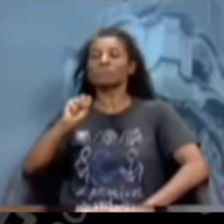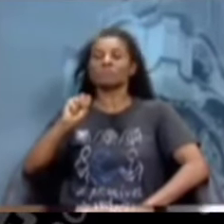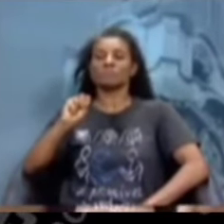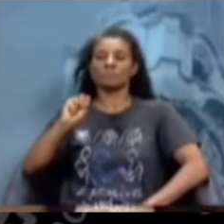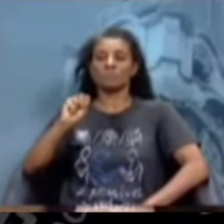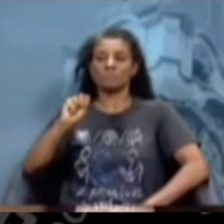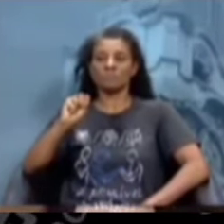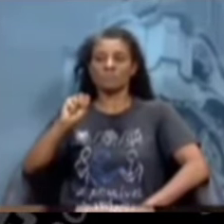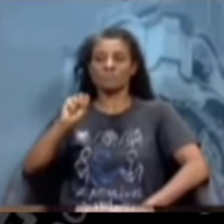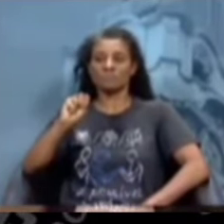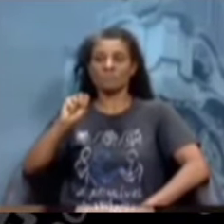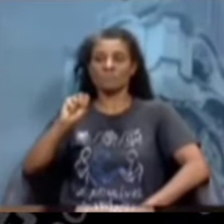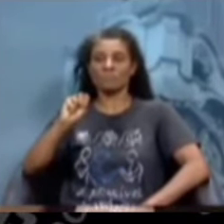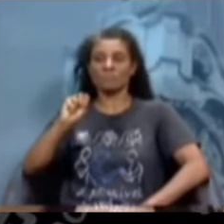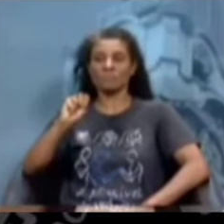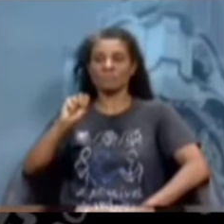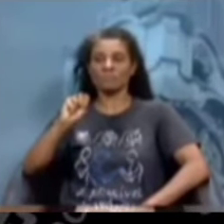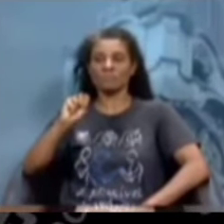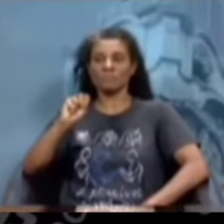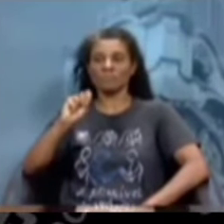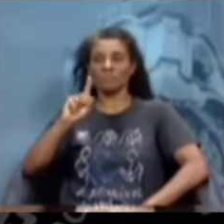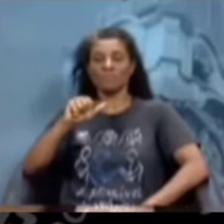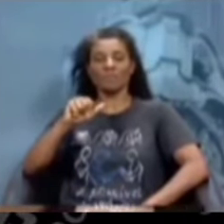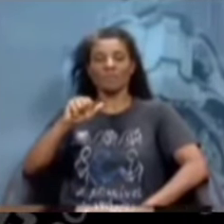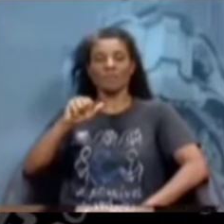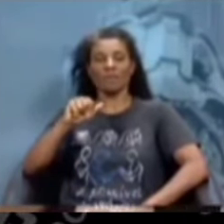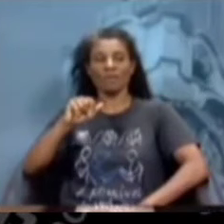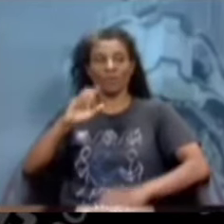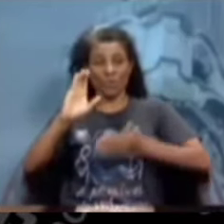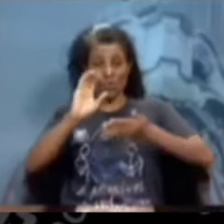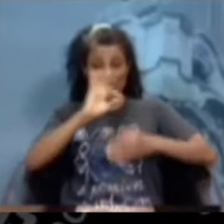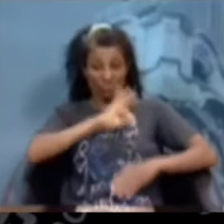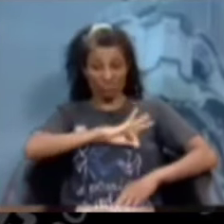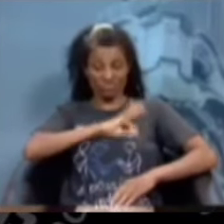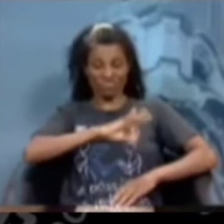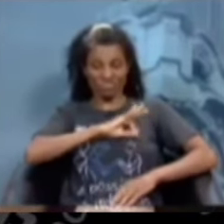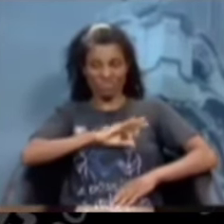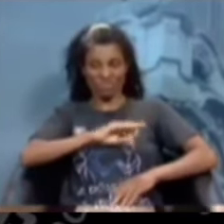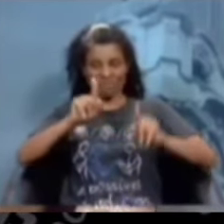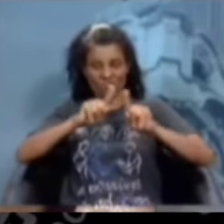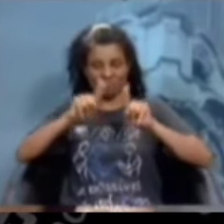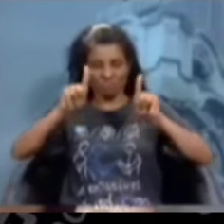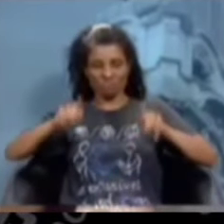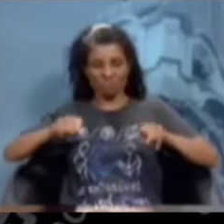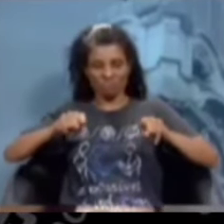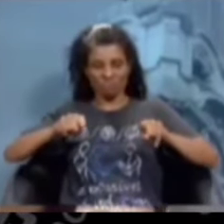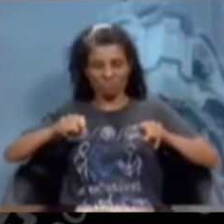ainda recebe como servidor concursado. É um fenômeno,